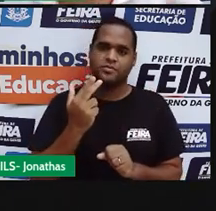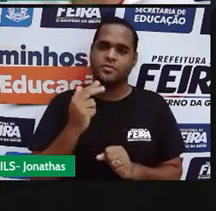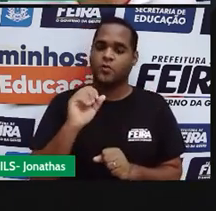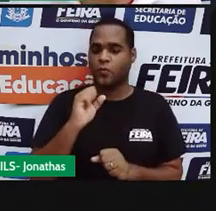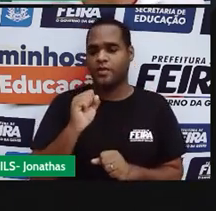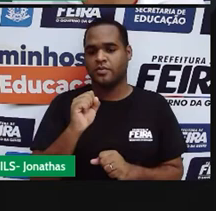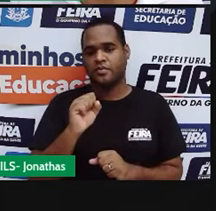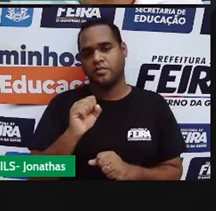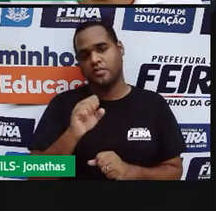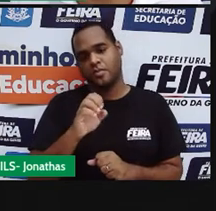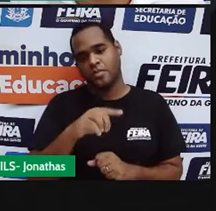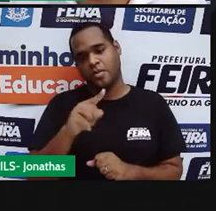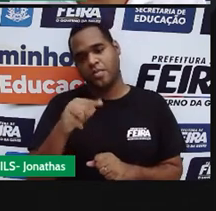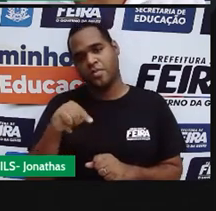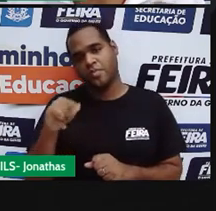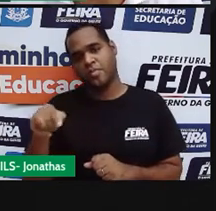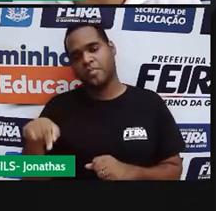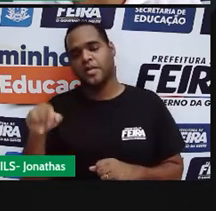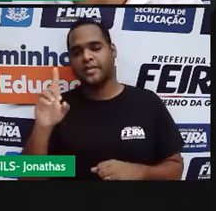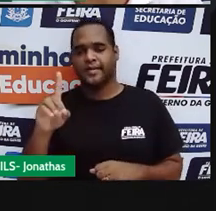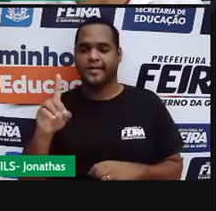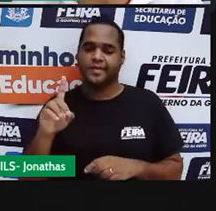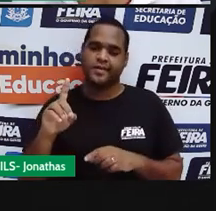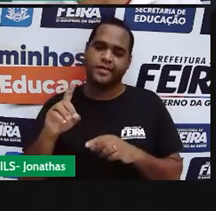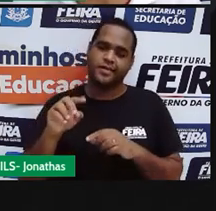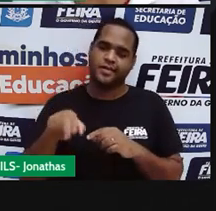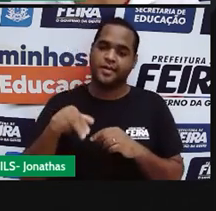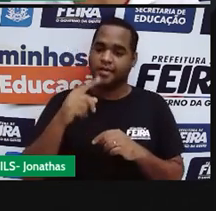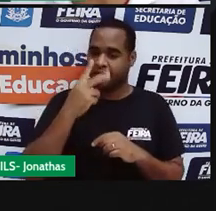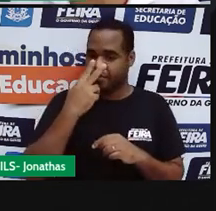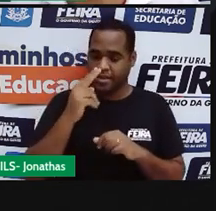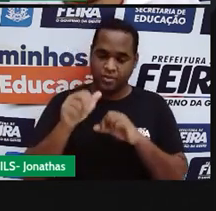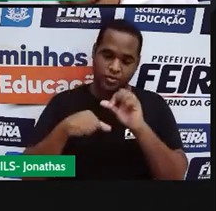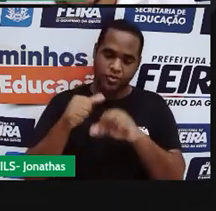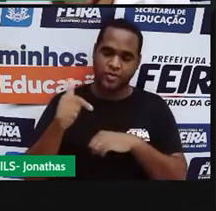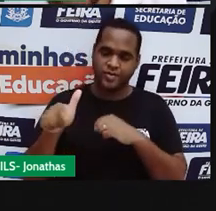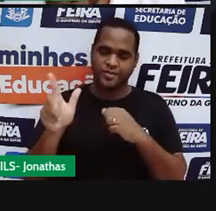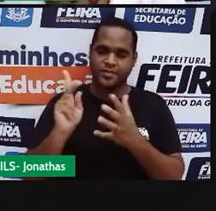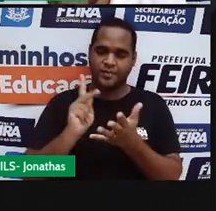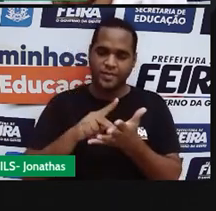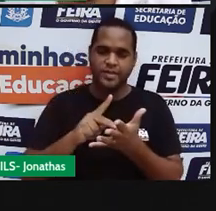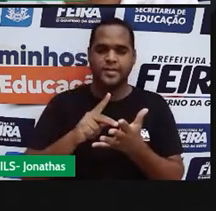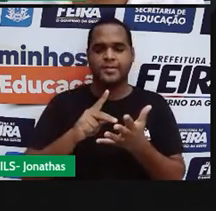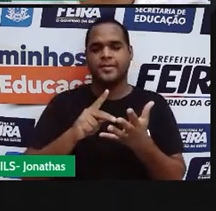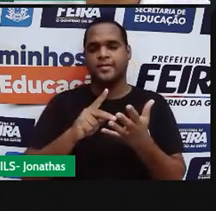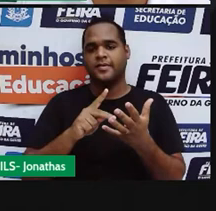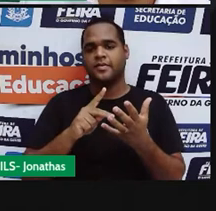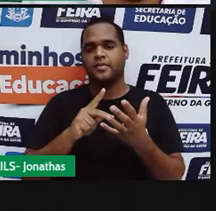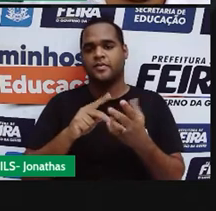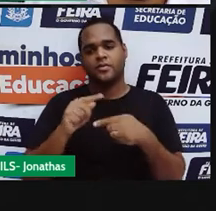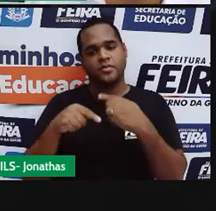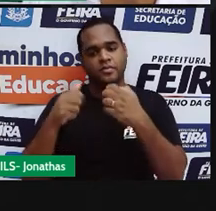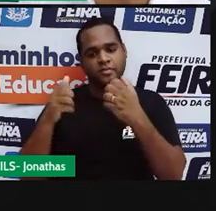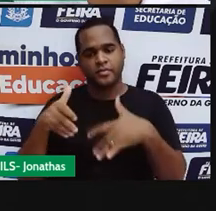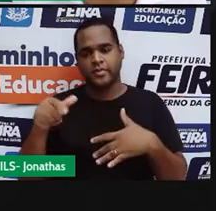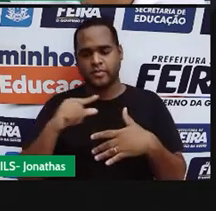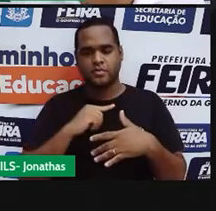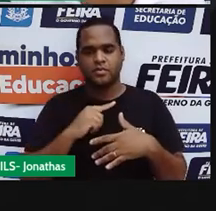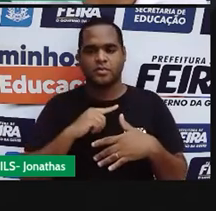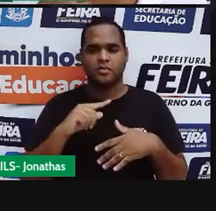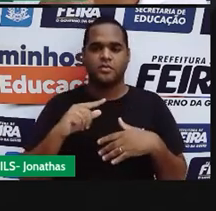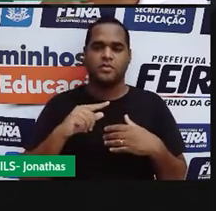casinhas para a direita. Já que eu vou subtrair, eu vou fazer o inverso. Eu vou caminhar 8